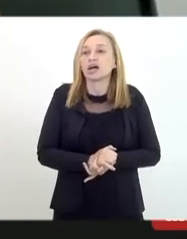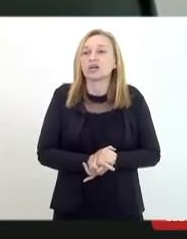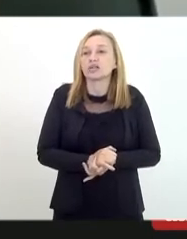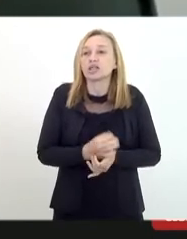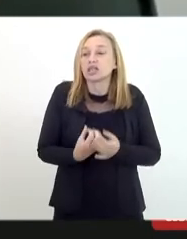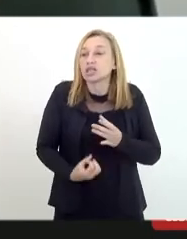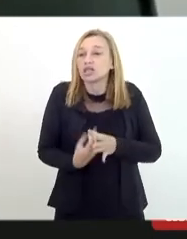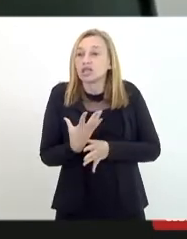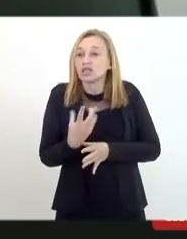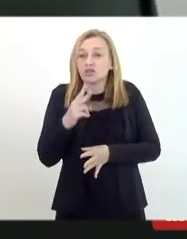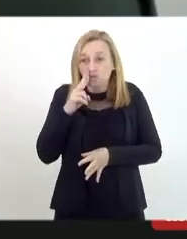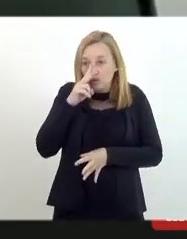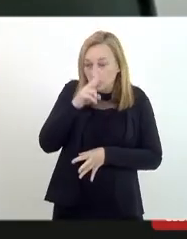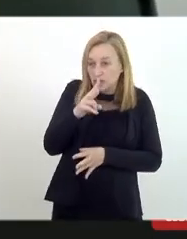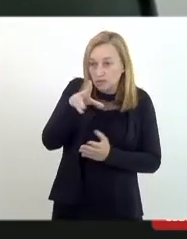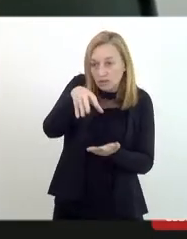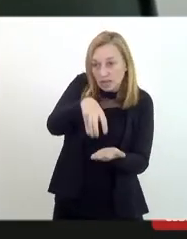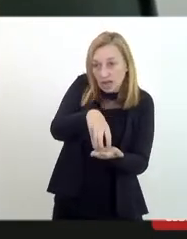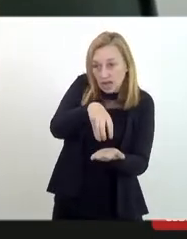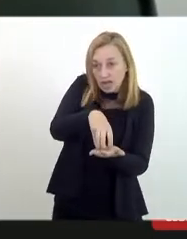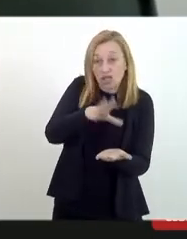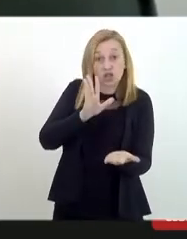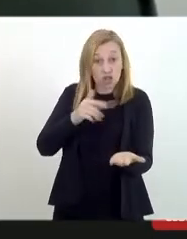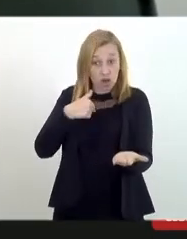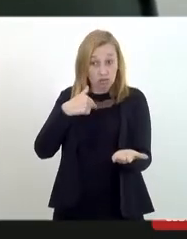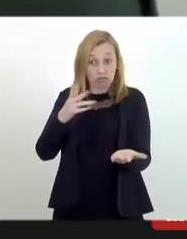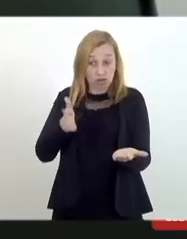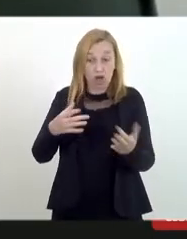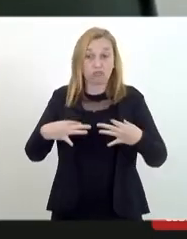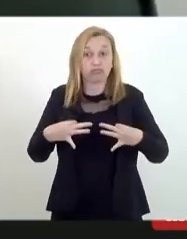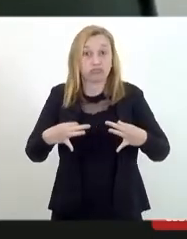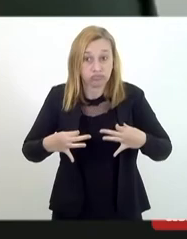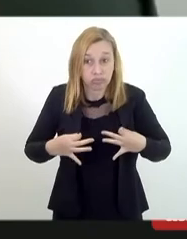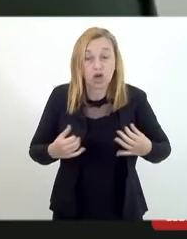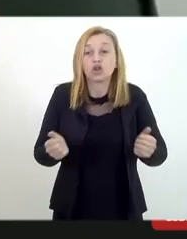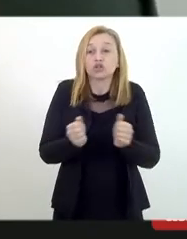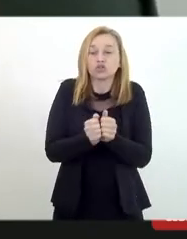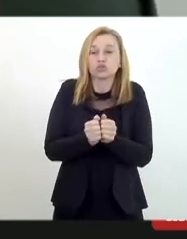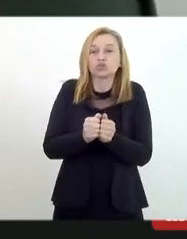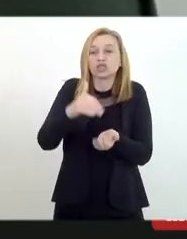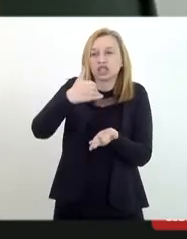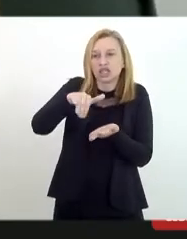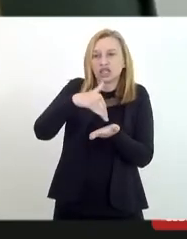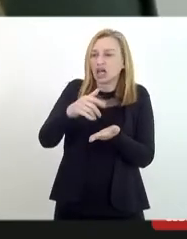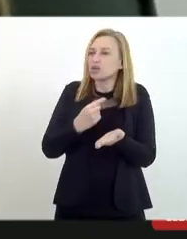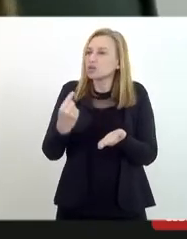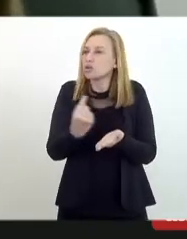do fortalecimento da rede que eu já me coloco à disposição, junto ao nosso secretário